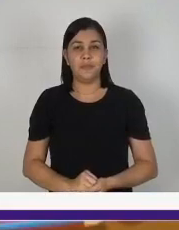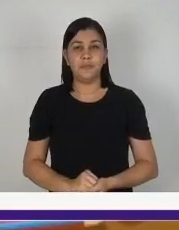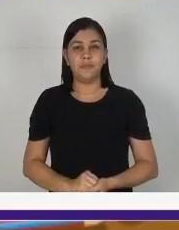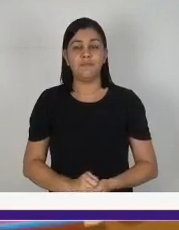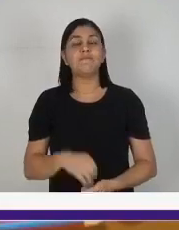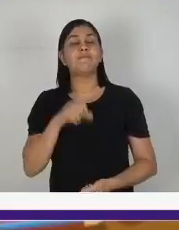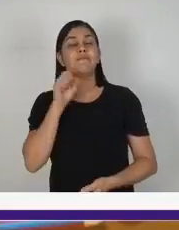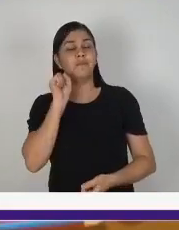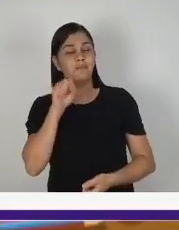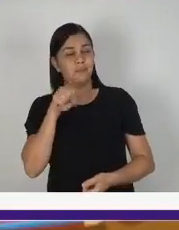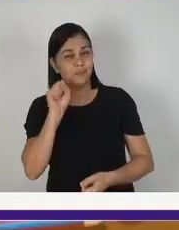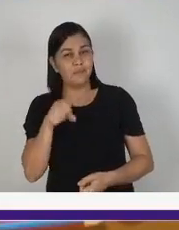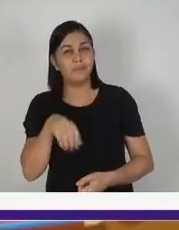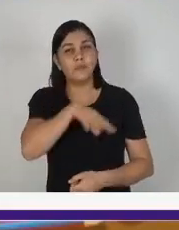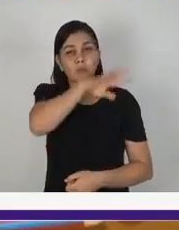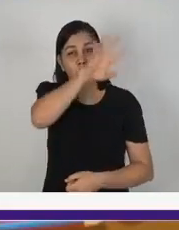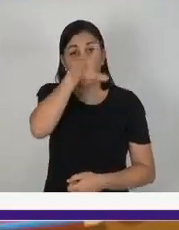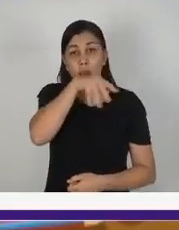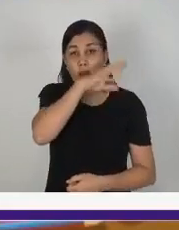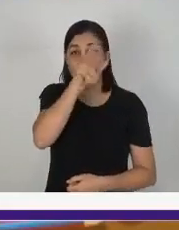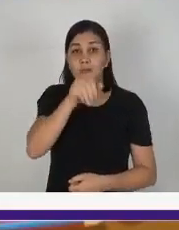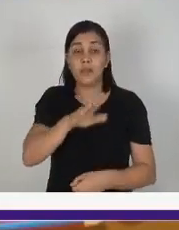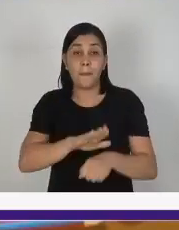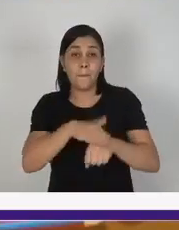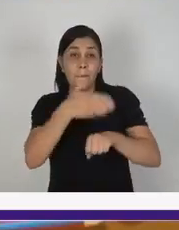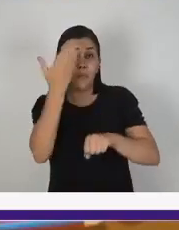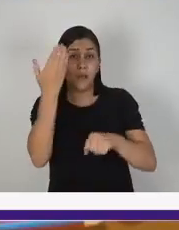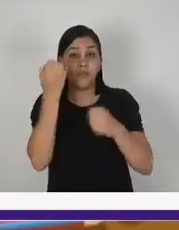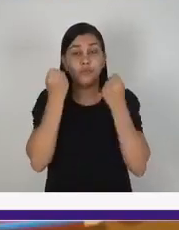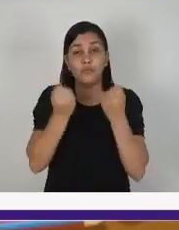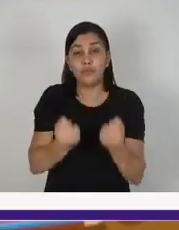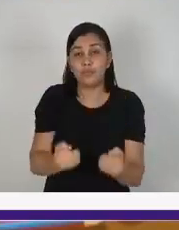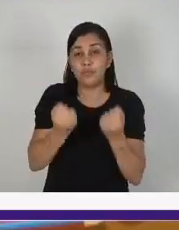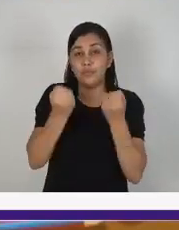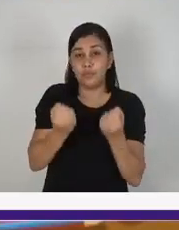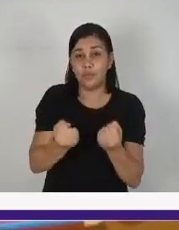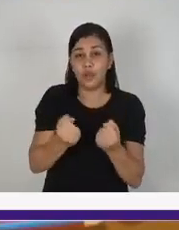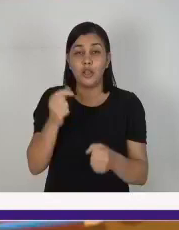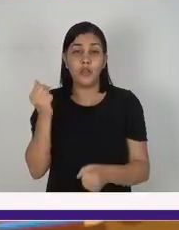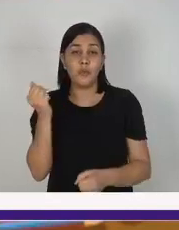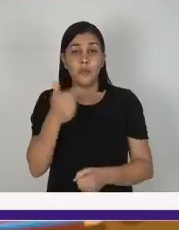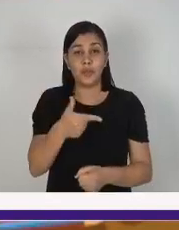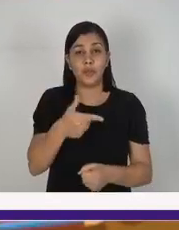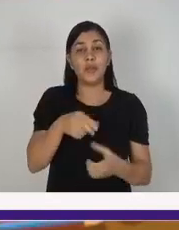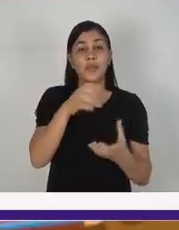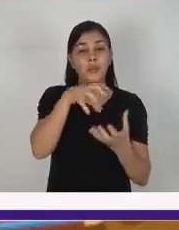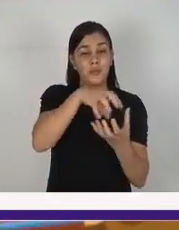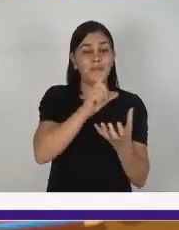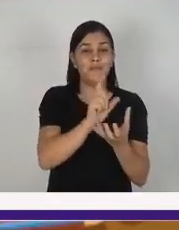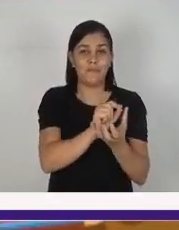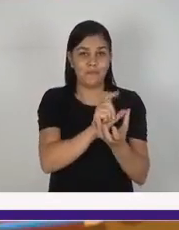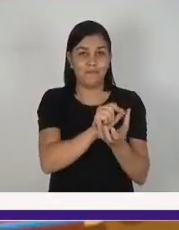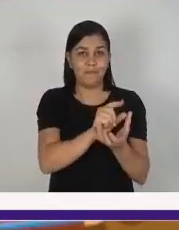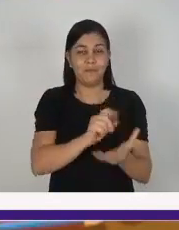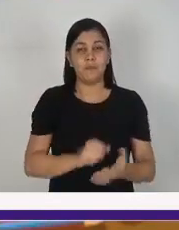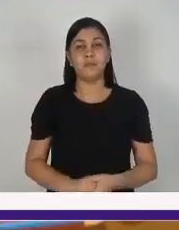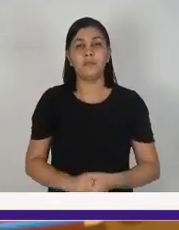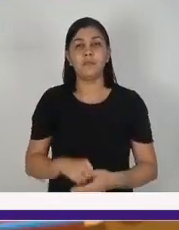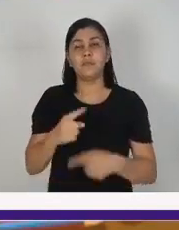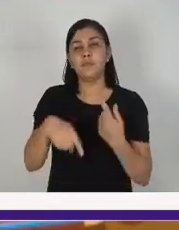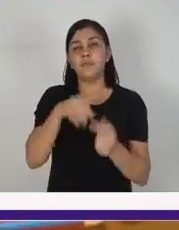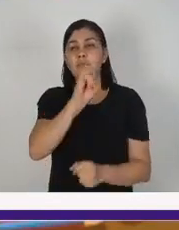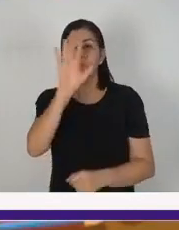Isso! O elefante, ele é mais pesado do que o pintinho. imagem agora.